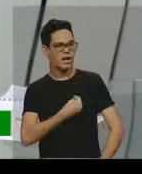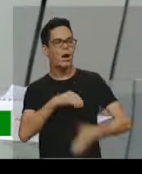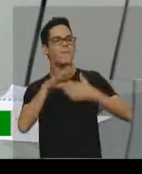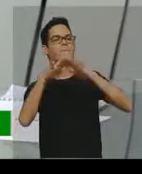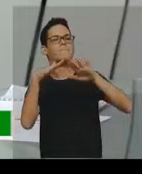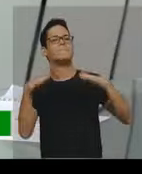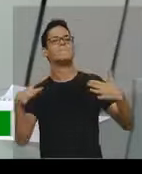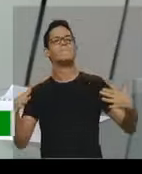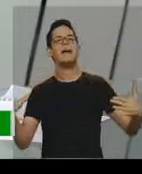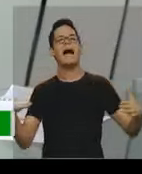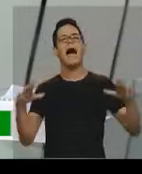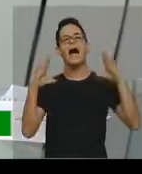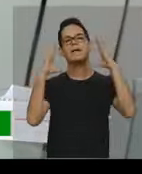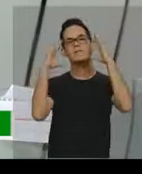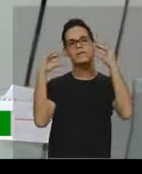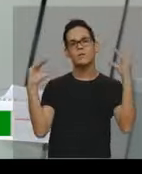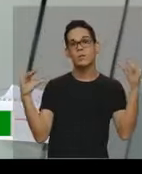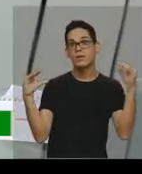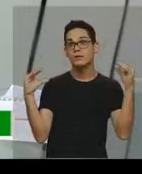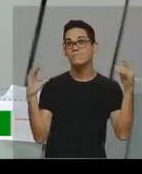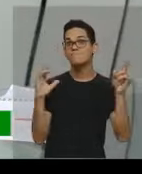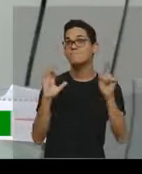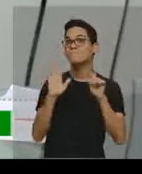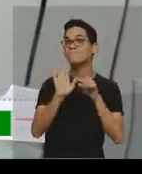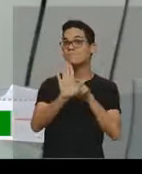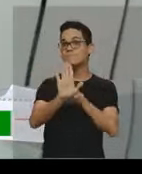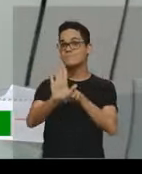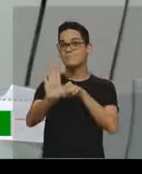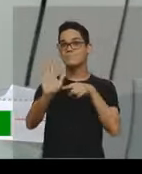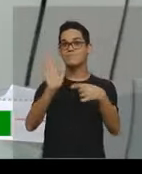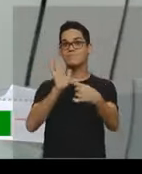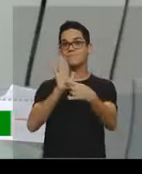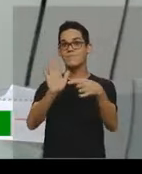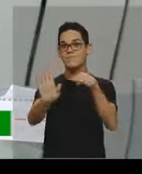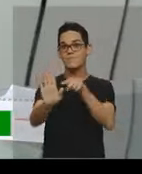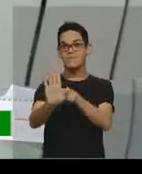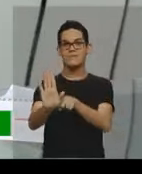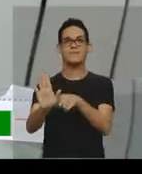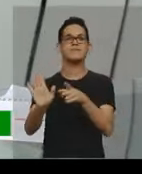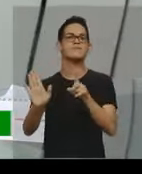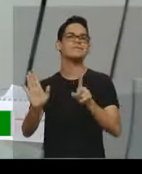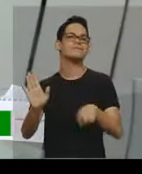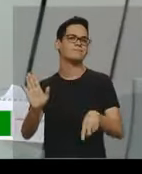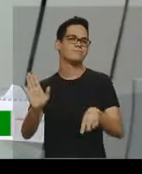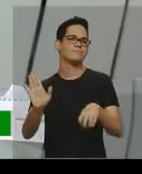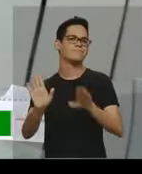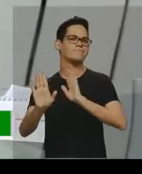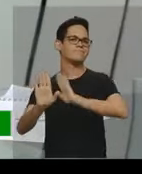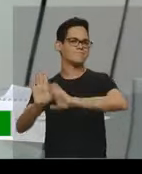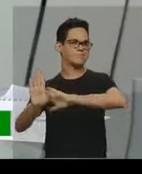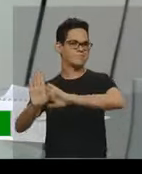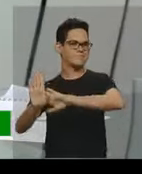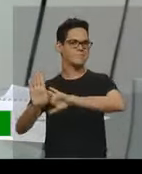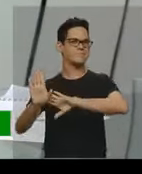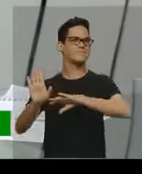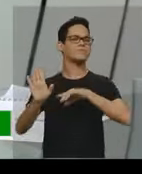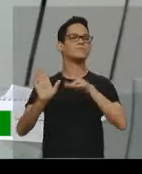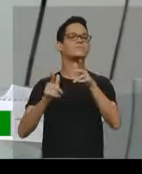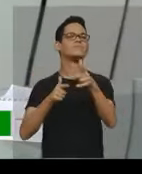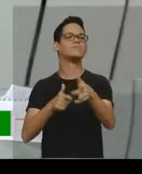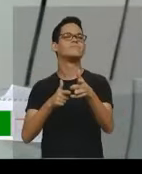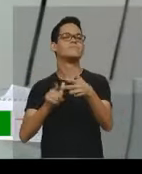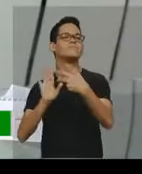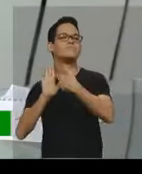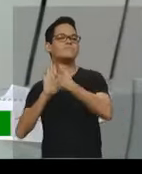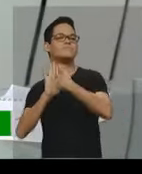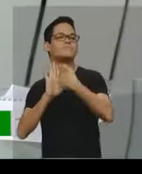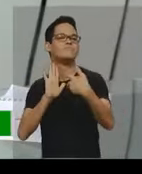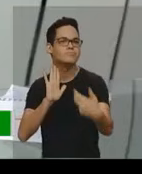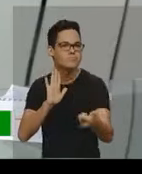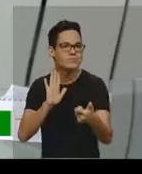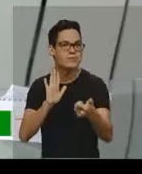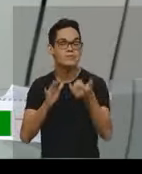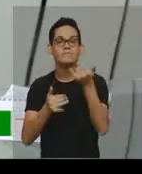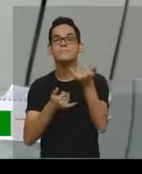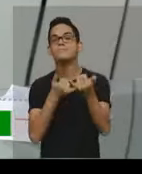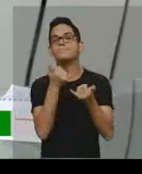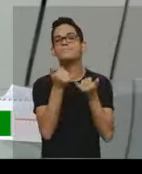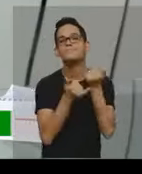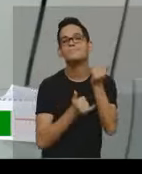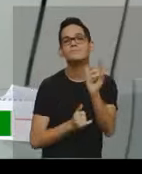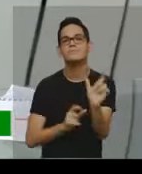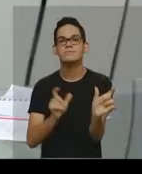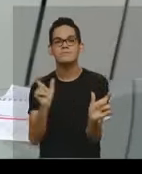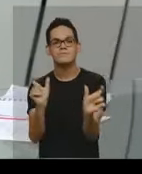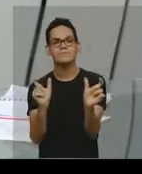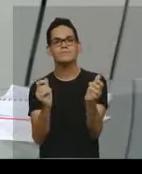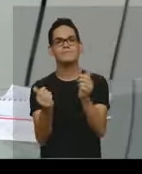tranquilidade, né, então, eu estou colocando aí essa conotação, né, brincando com as